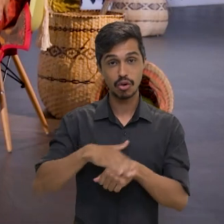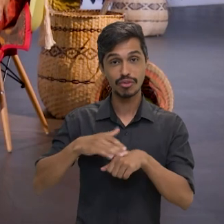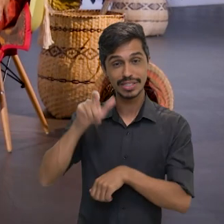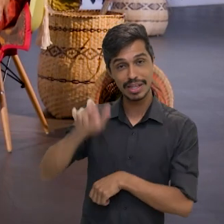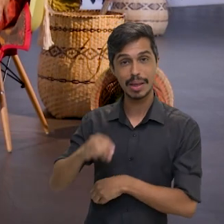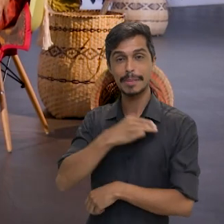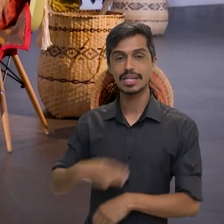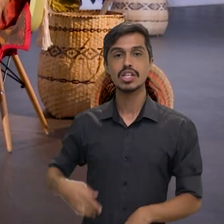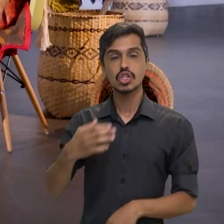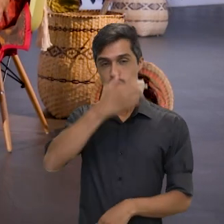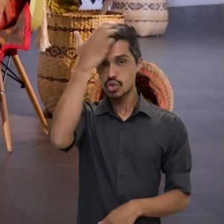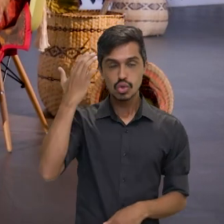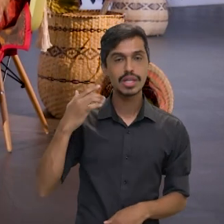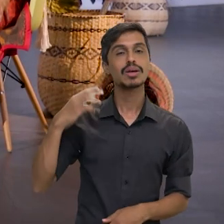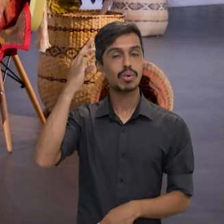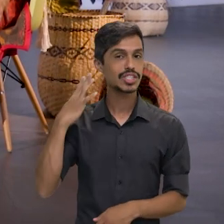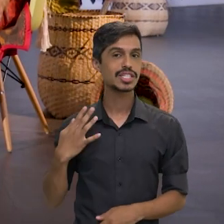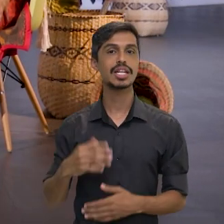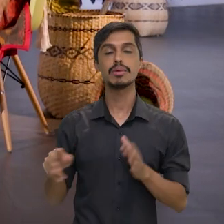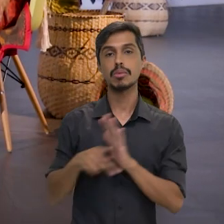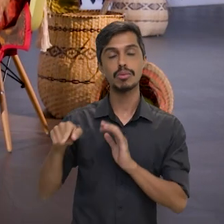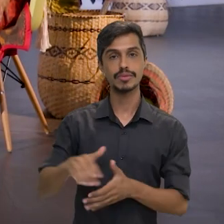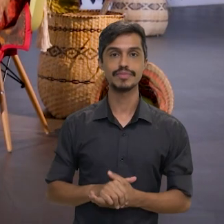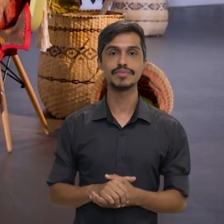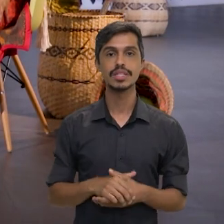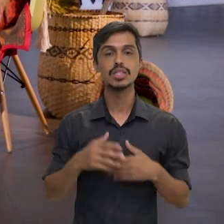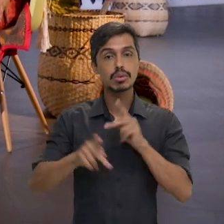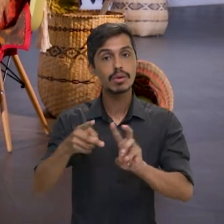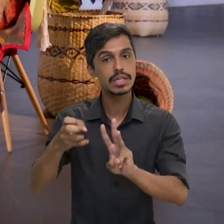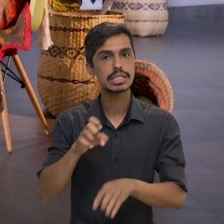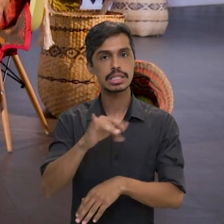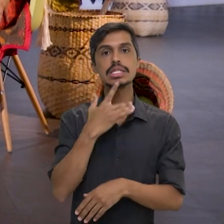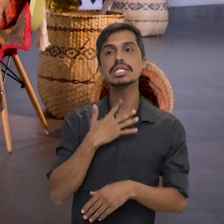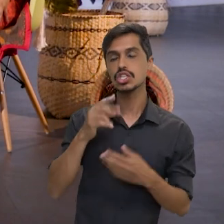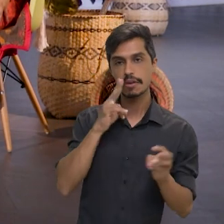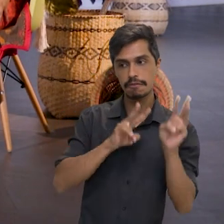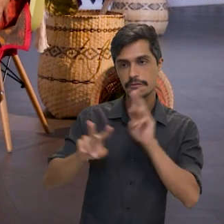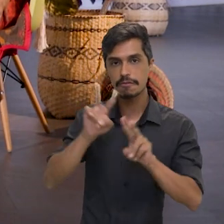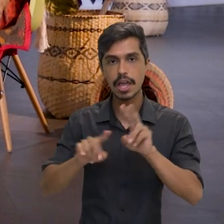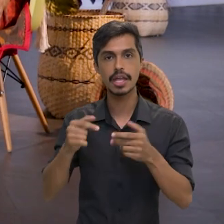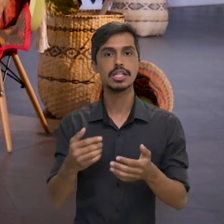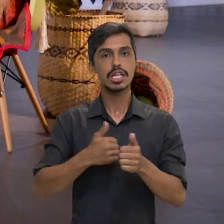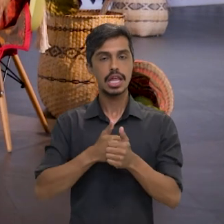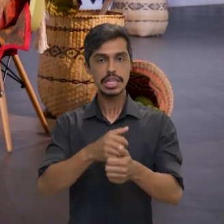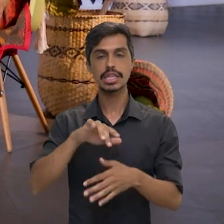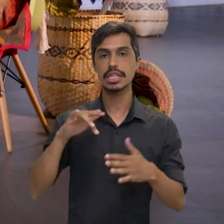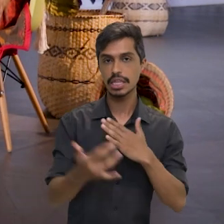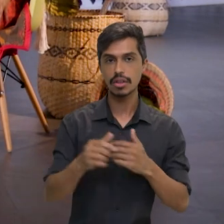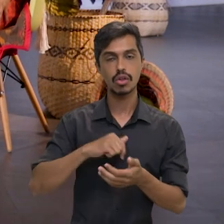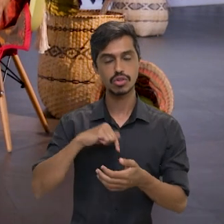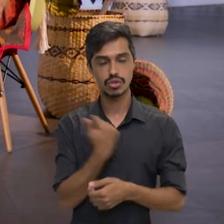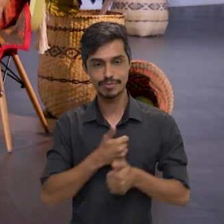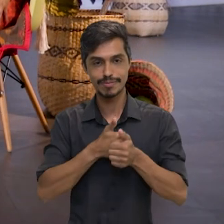Essa foi a minha conversa com a ministra Sônia Guajajara dos Povos Indígenas. Se você quiser rever esta ou outras entrevistas, siga